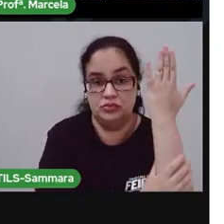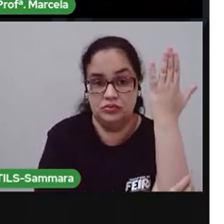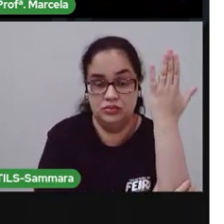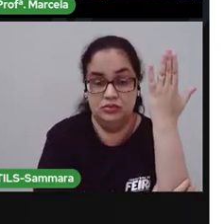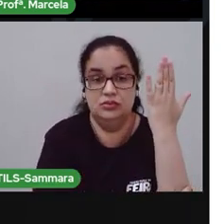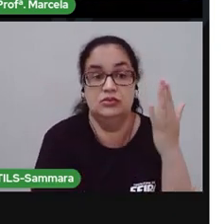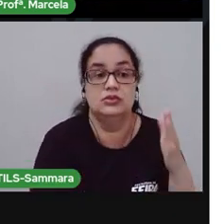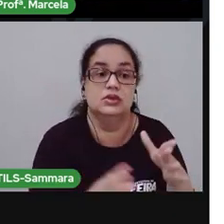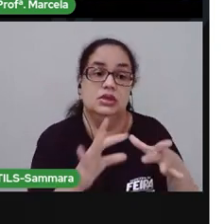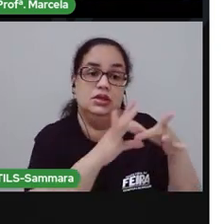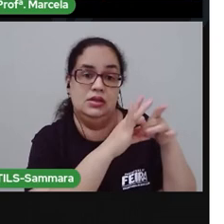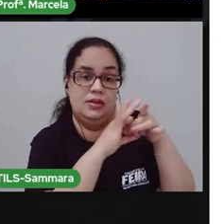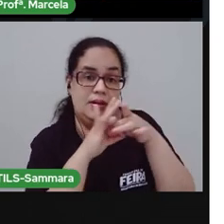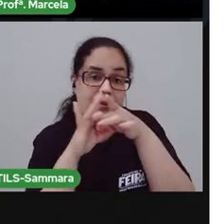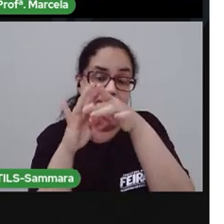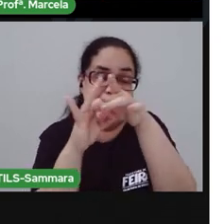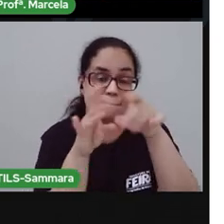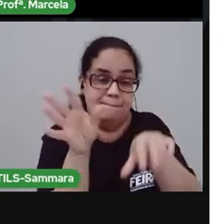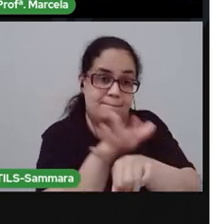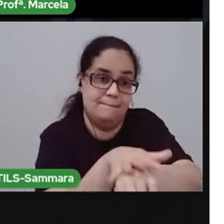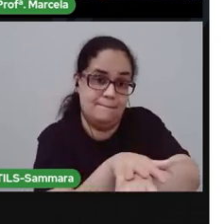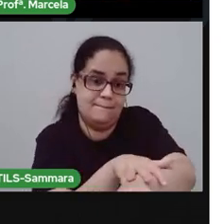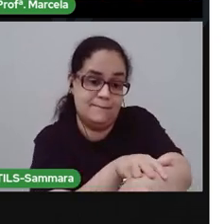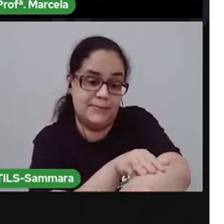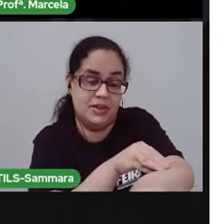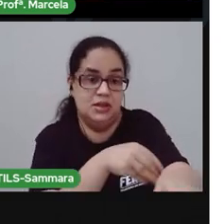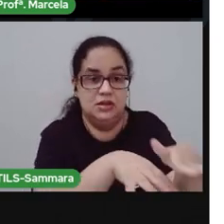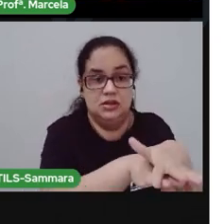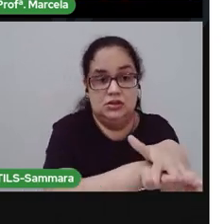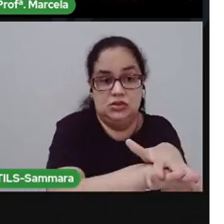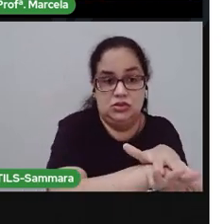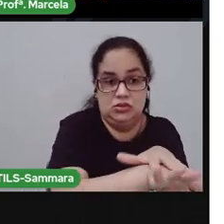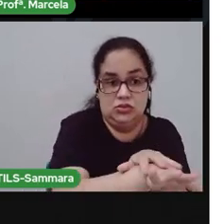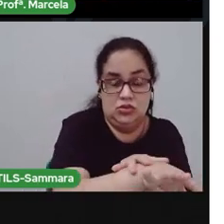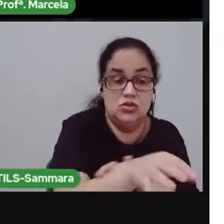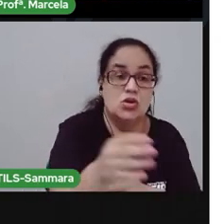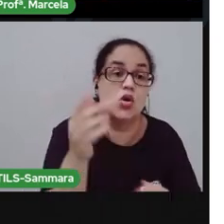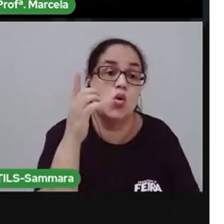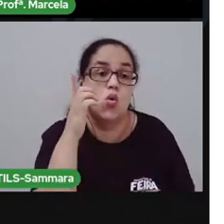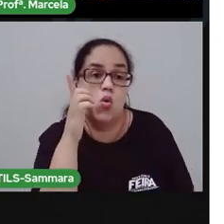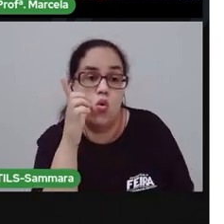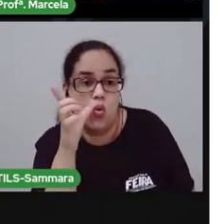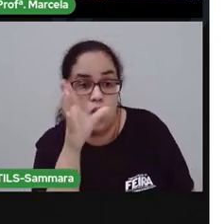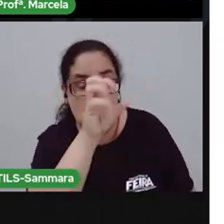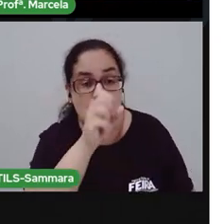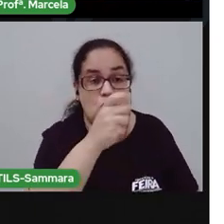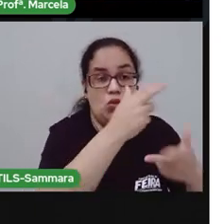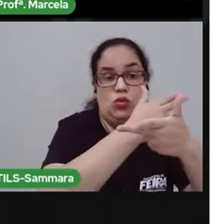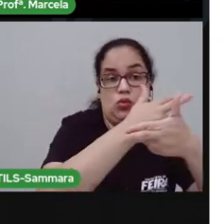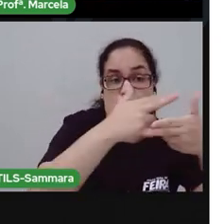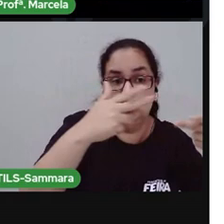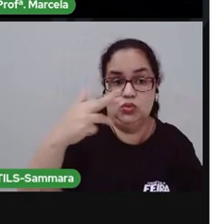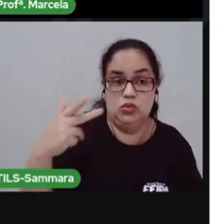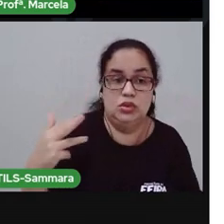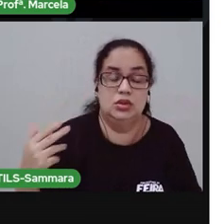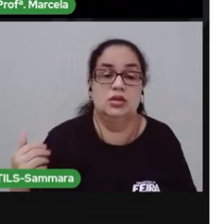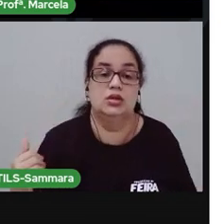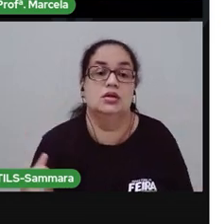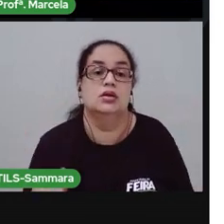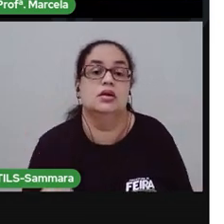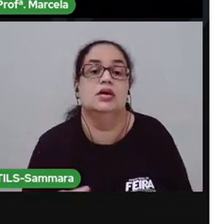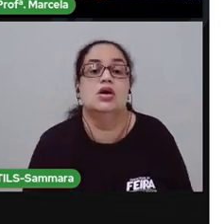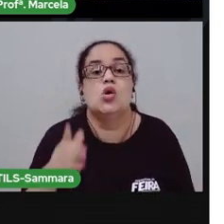Que tá relacionado à pele, à mão. A gente consegue pegar as coisas. E com a pele que a gente